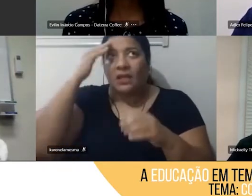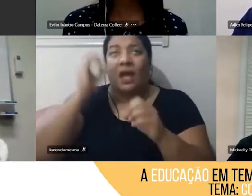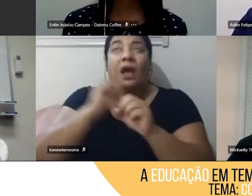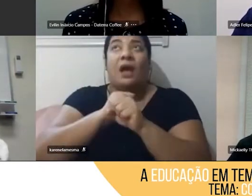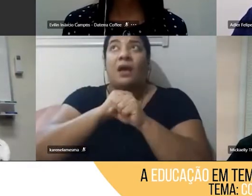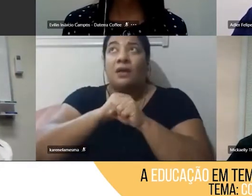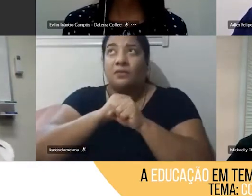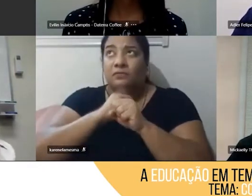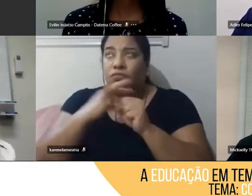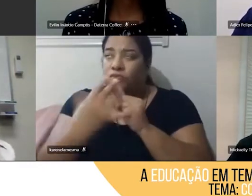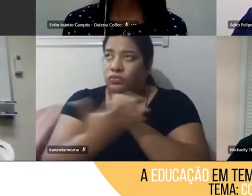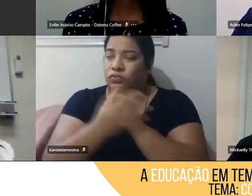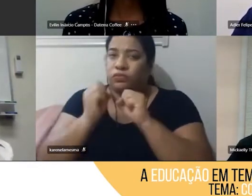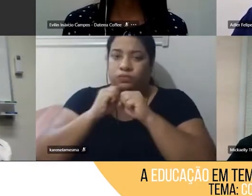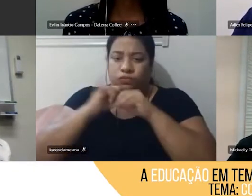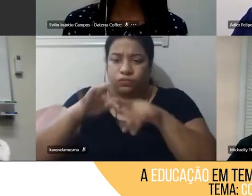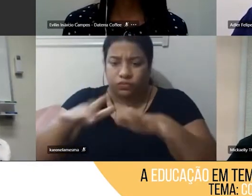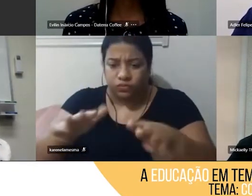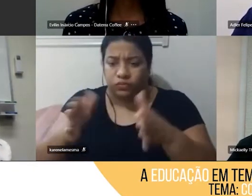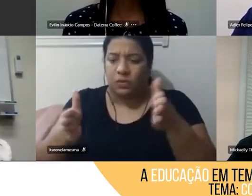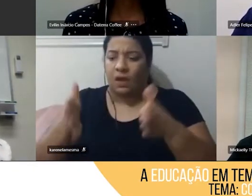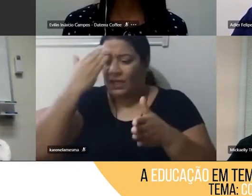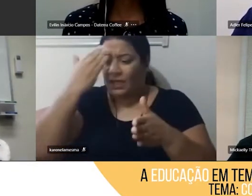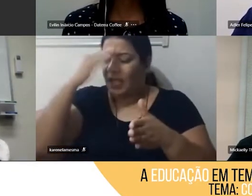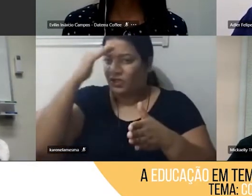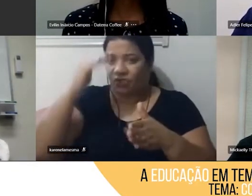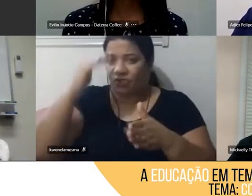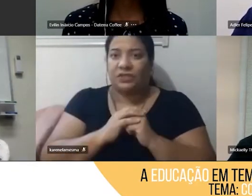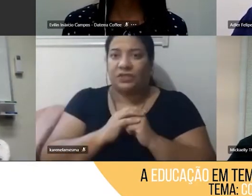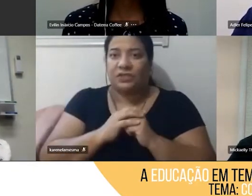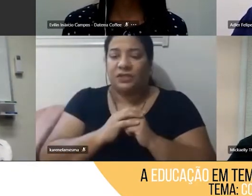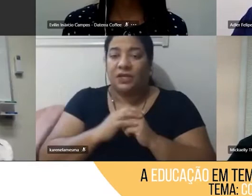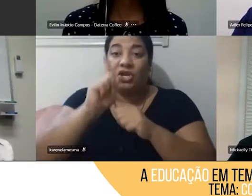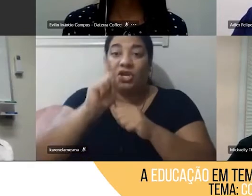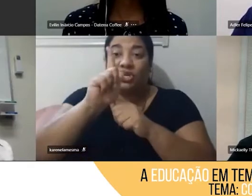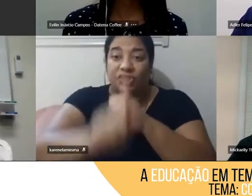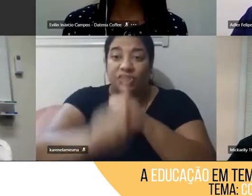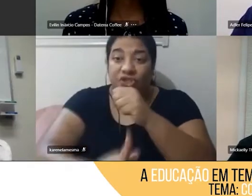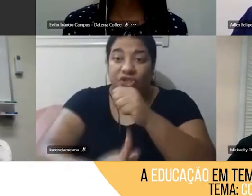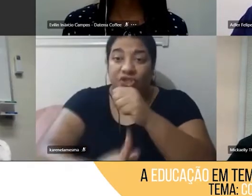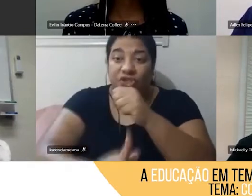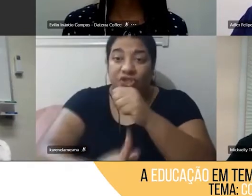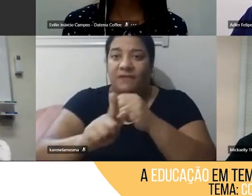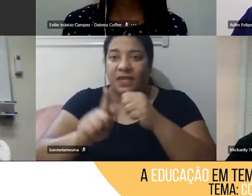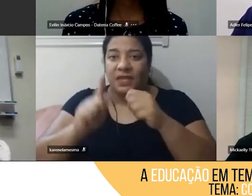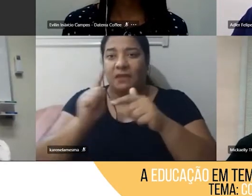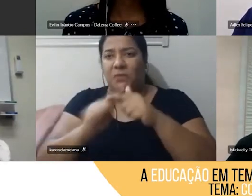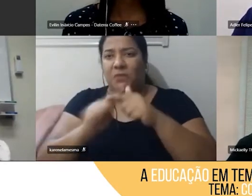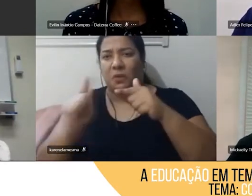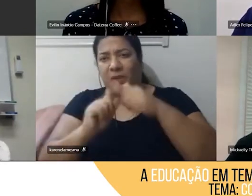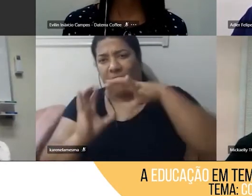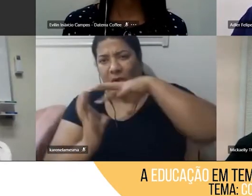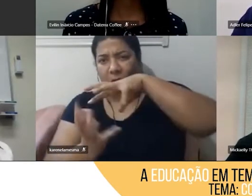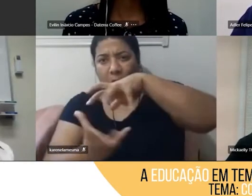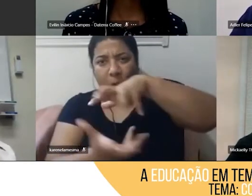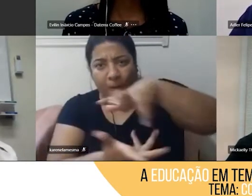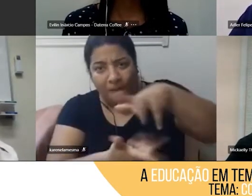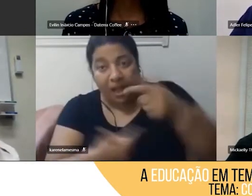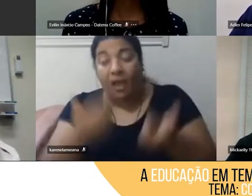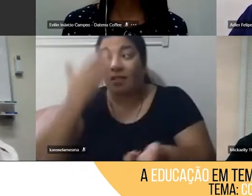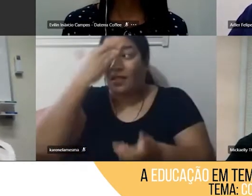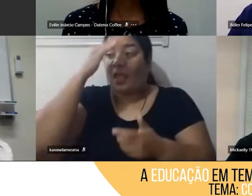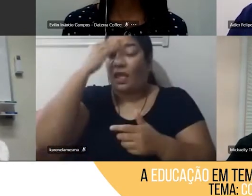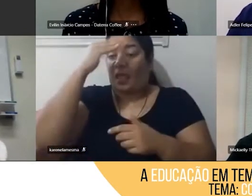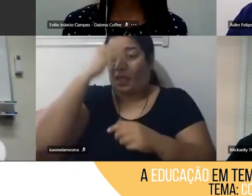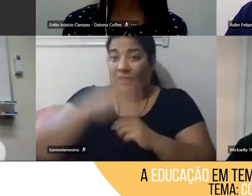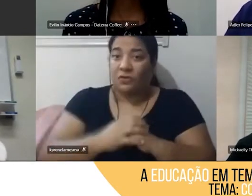né, onde eu olho para a geografia e entendo o que é essa crise global que a gente está vivendo, onde eu olho para a